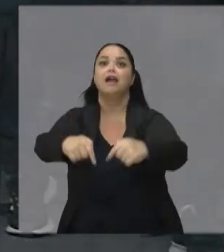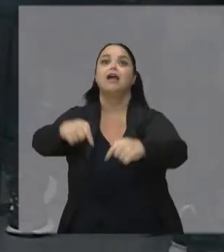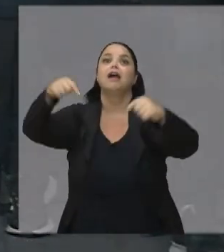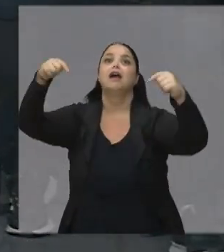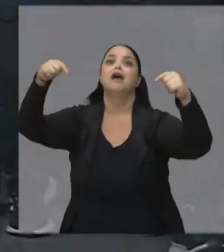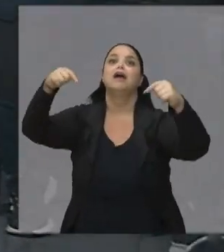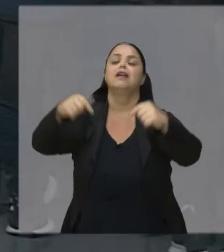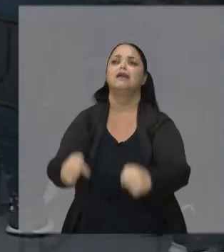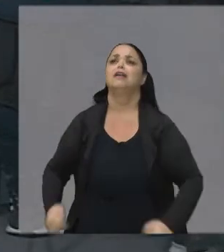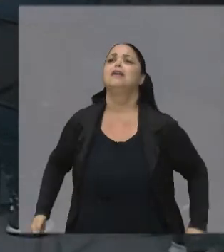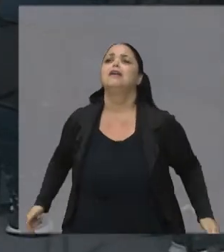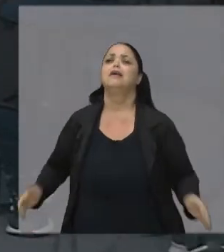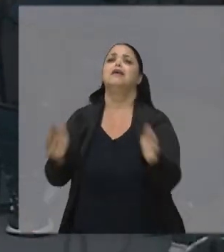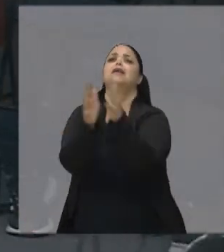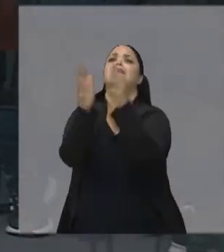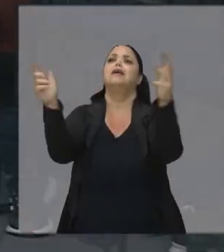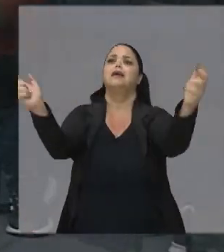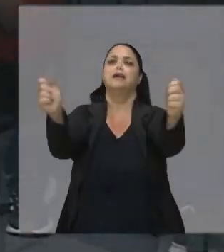Aqui